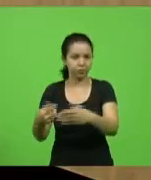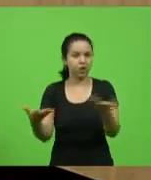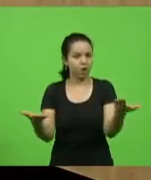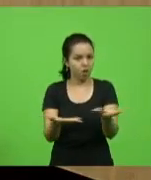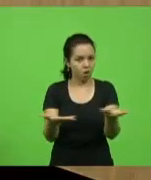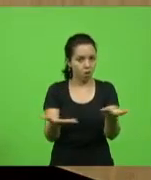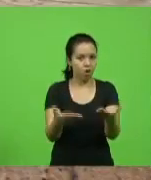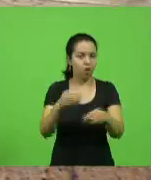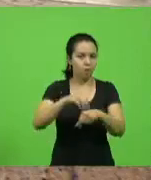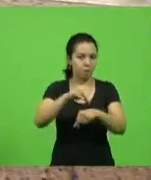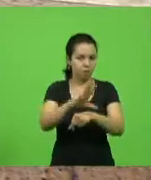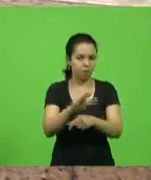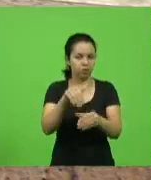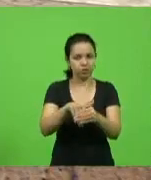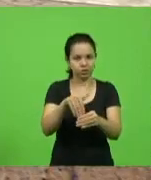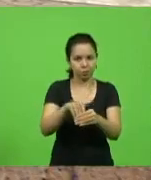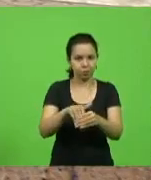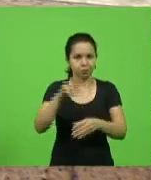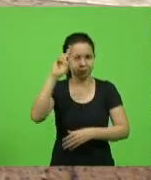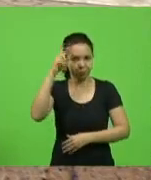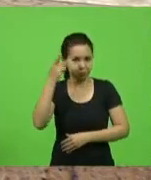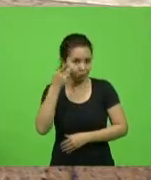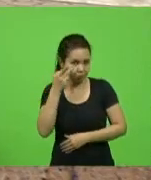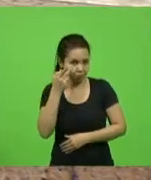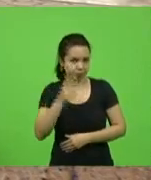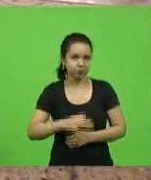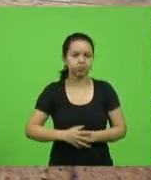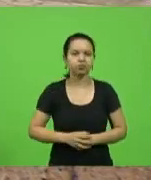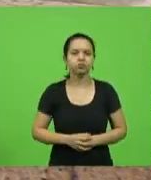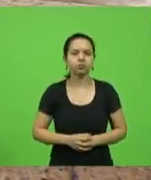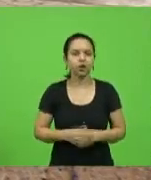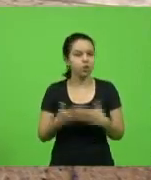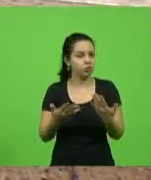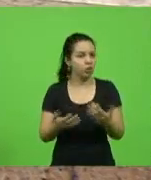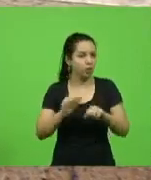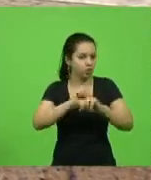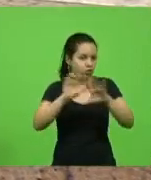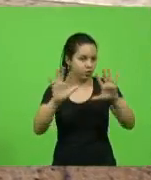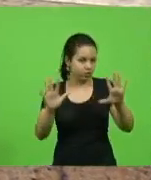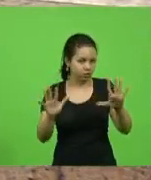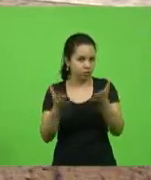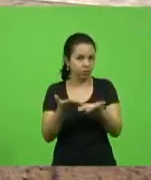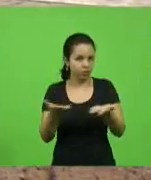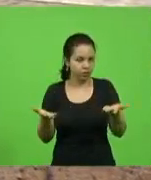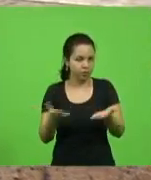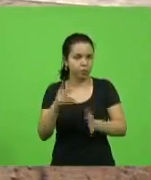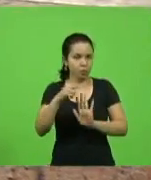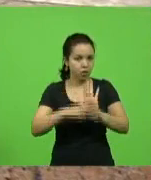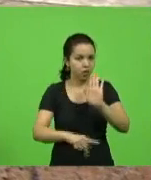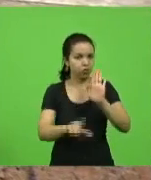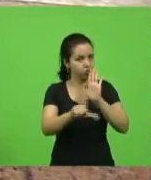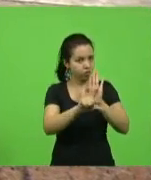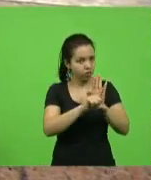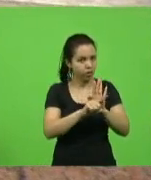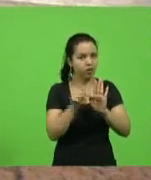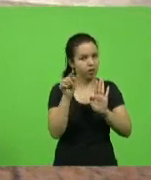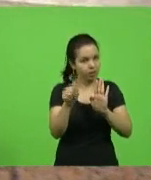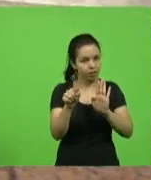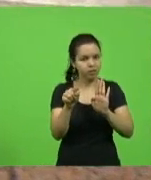votação, deputado Milton Alves. Só esclarecendo, senhores deputados, senhoras deputadas, esse projeto de lei é